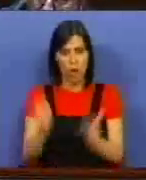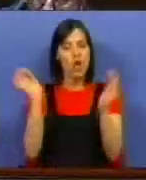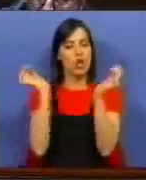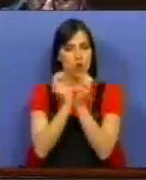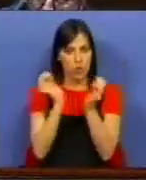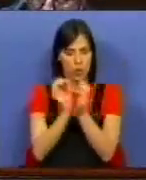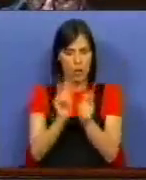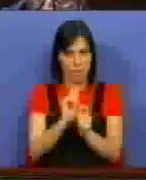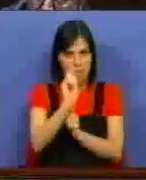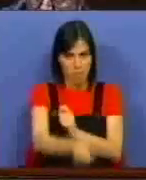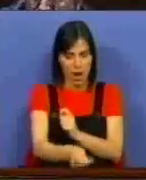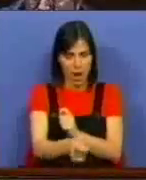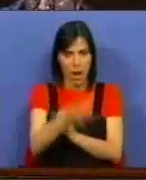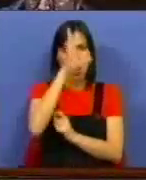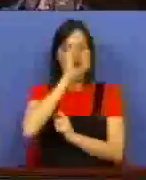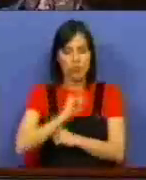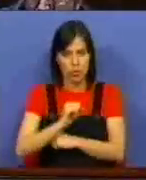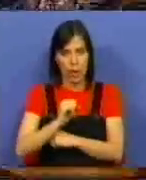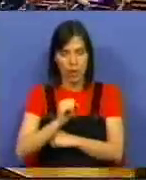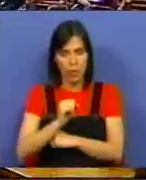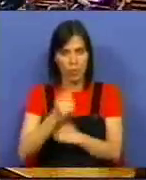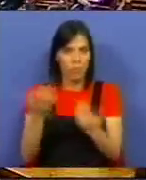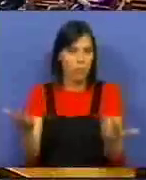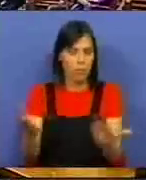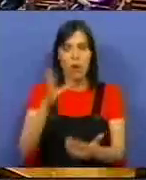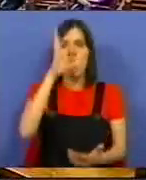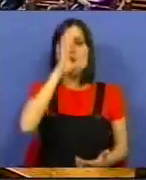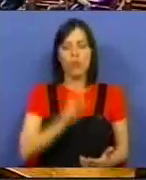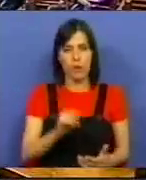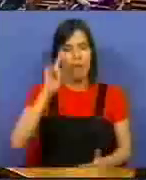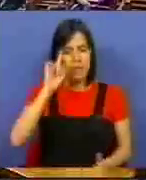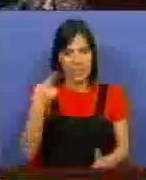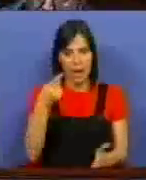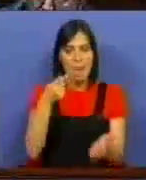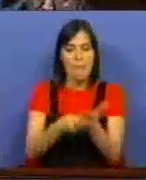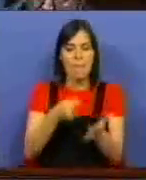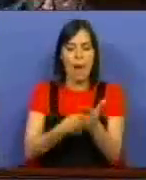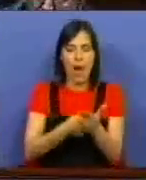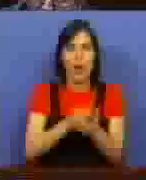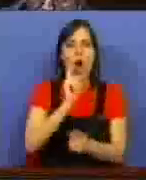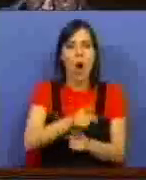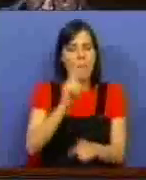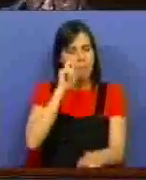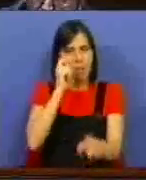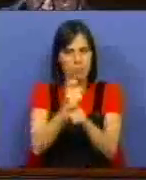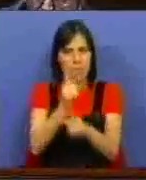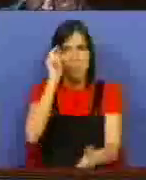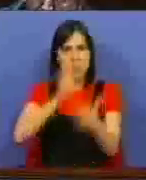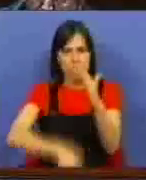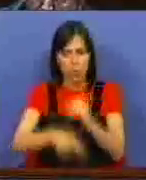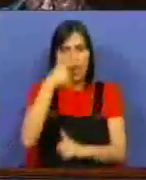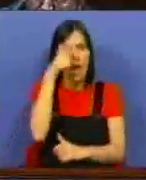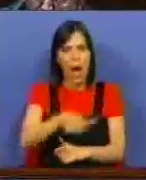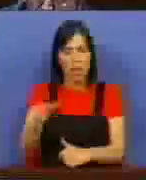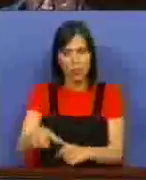Segurança Social e foi o Estado. E, portanto, o Estado sabe o que pagou, mas cobra uma multa às pessoas